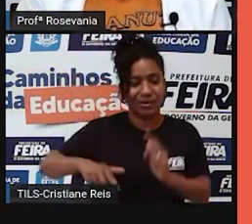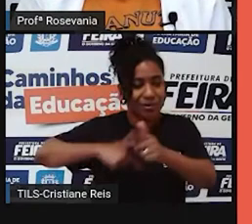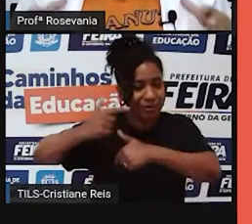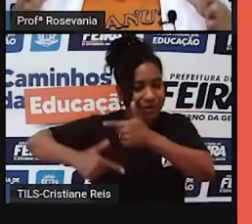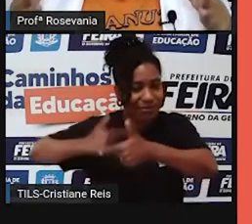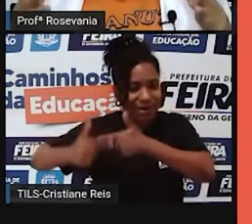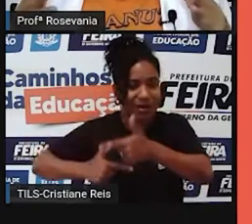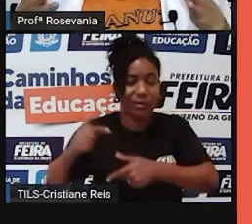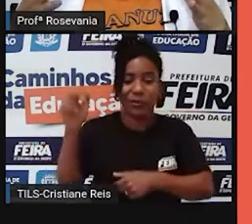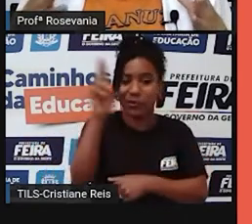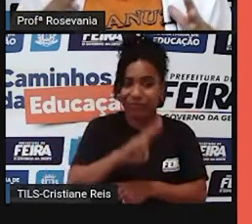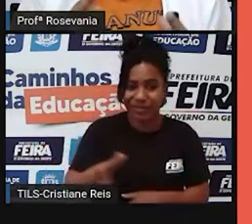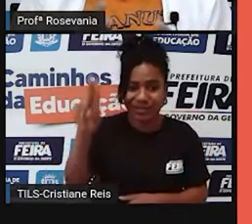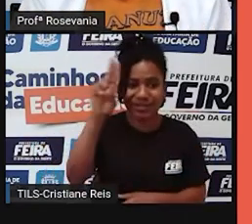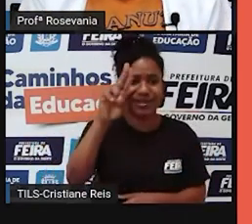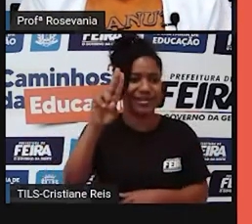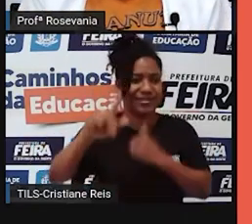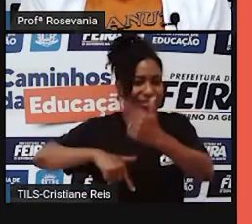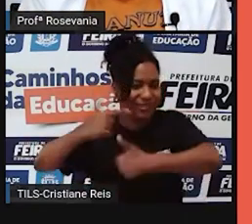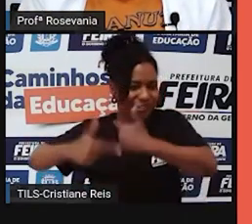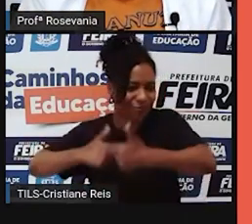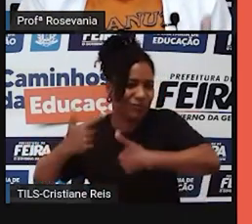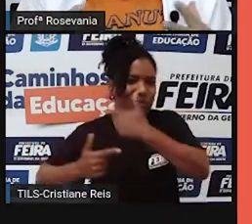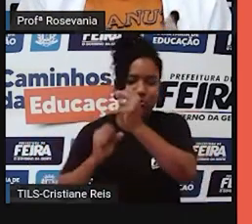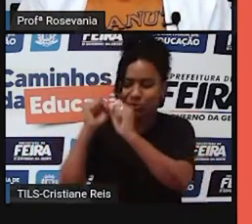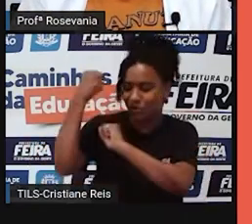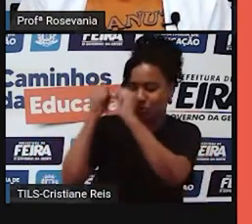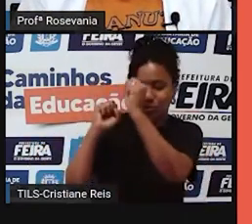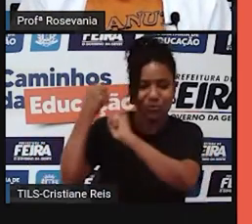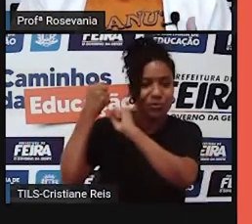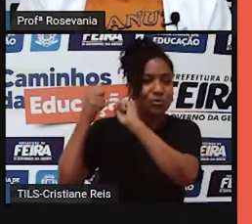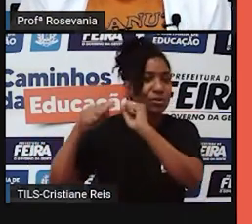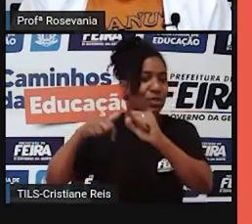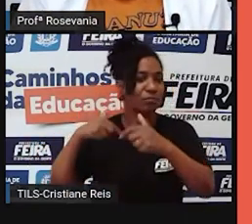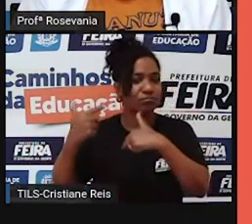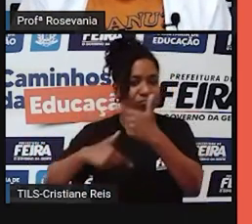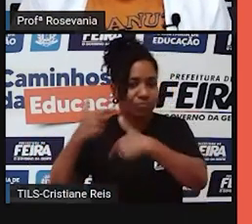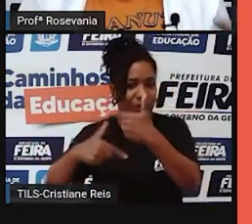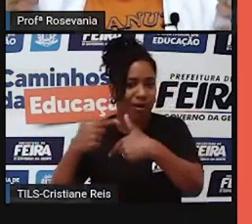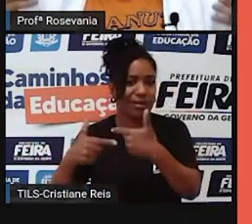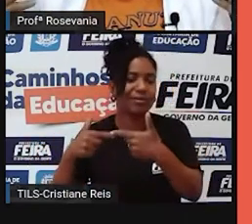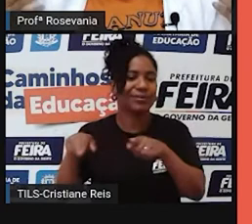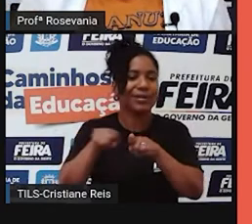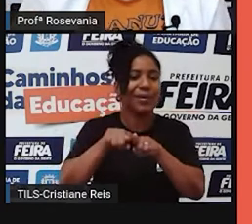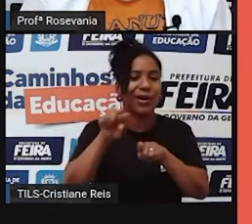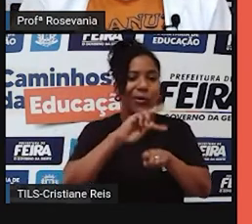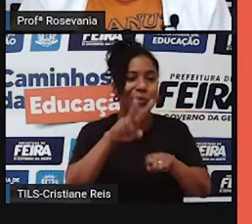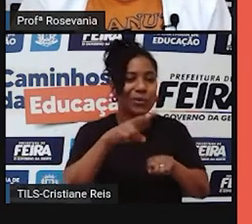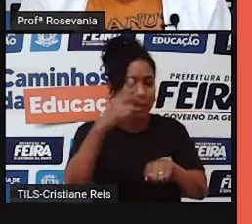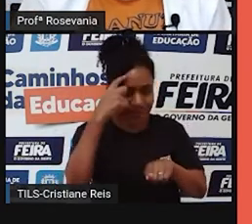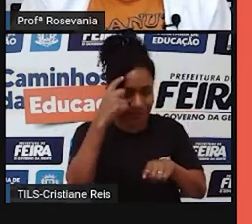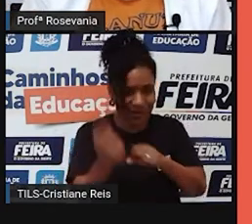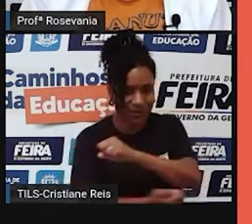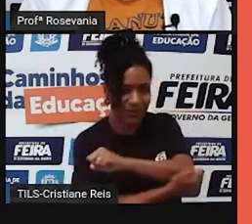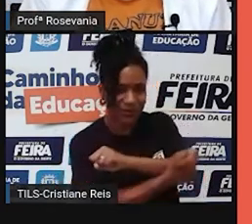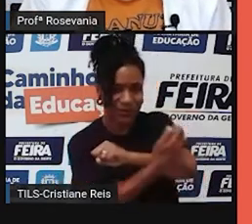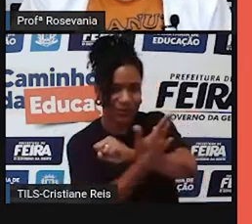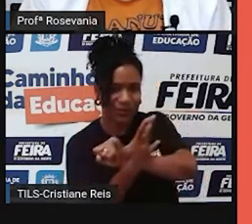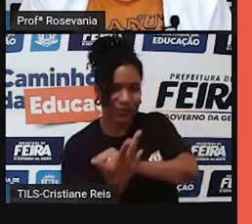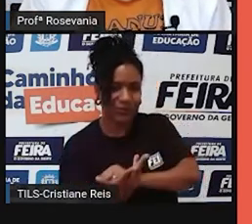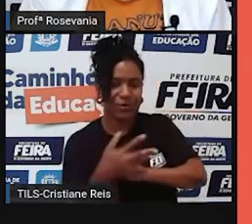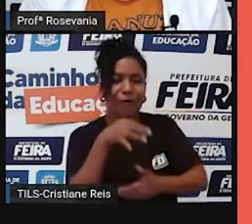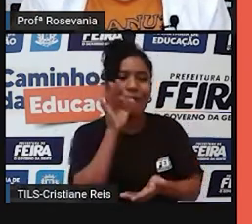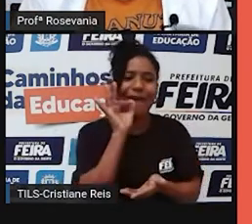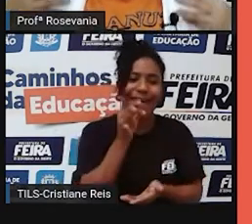universidades, né, a gente também teve a cultura do café, que teve uma grande importância no processo de